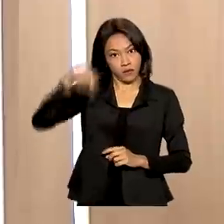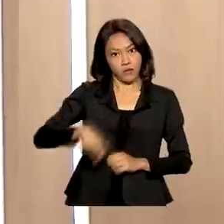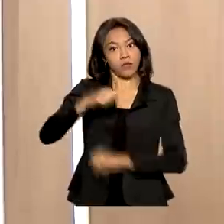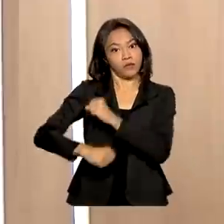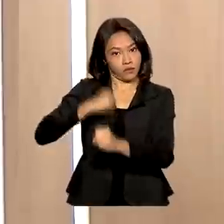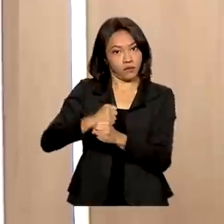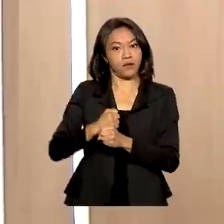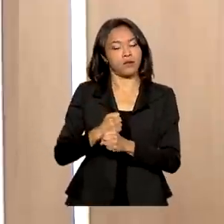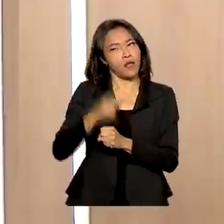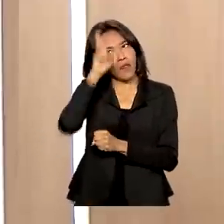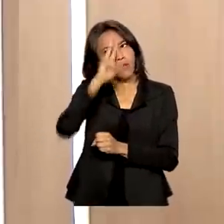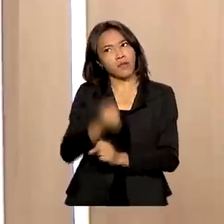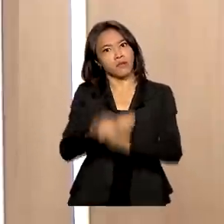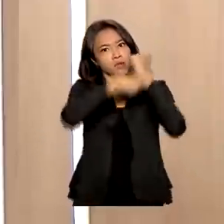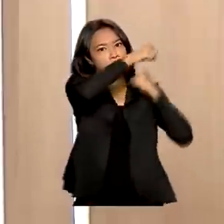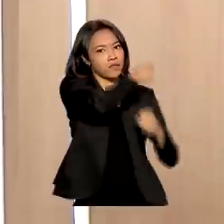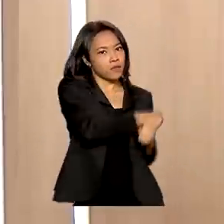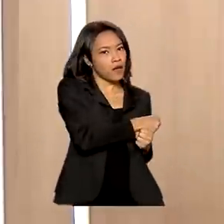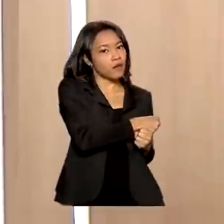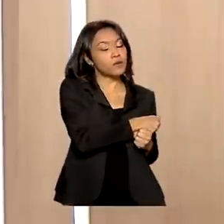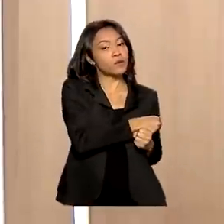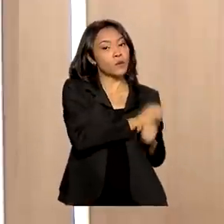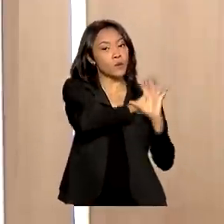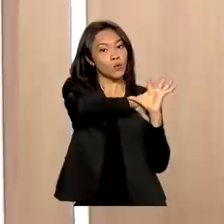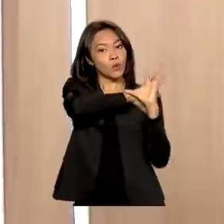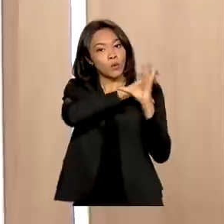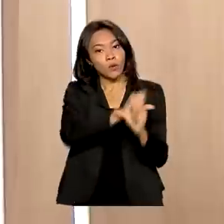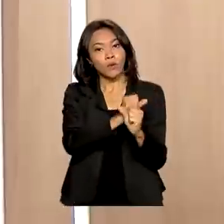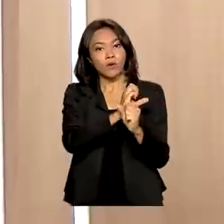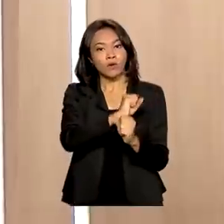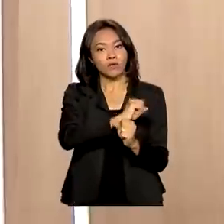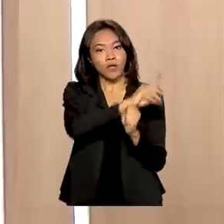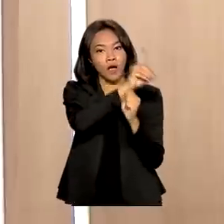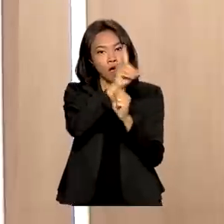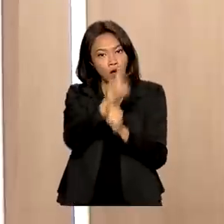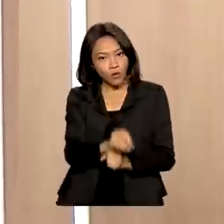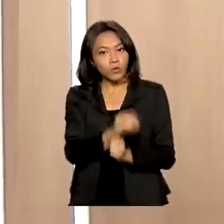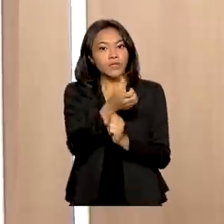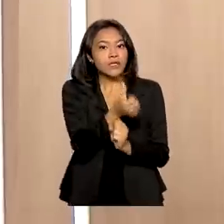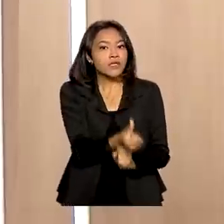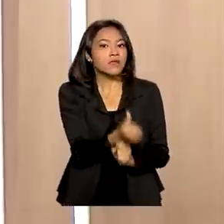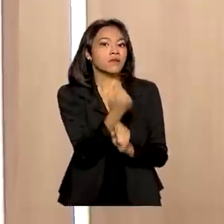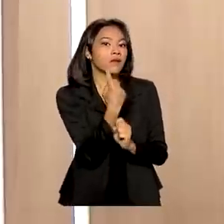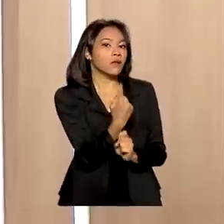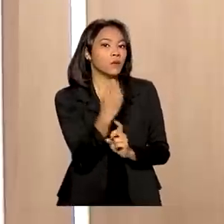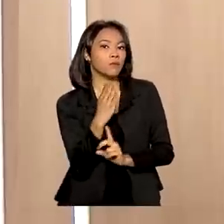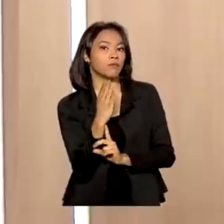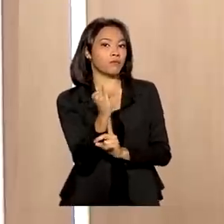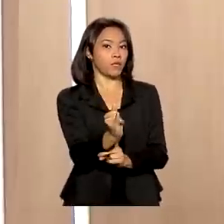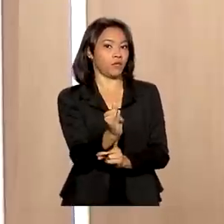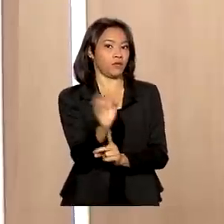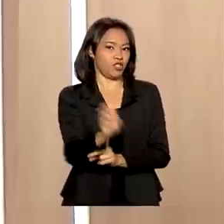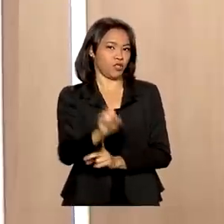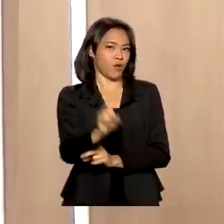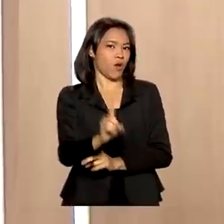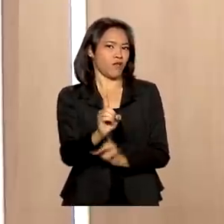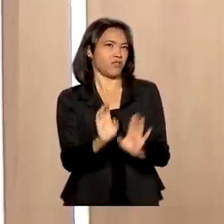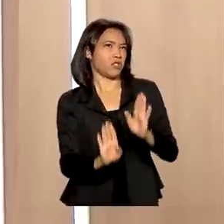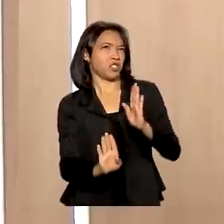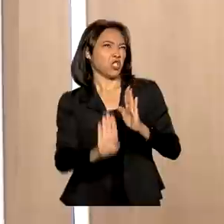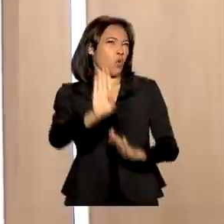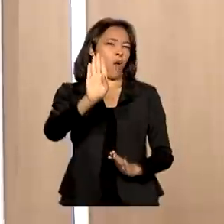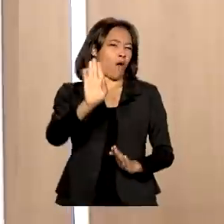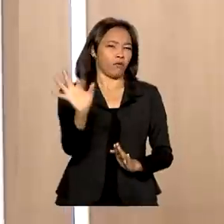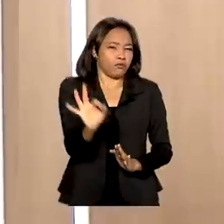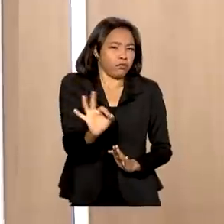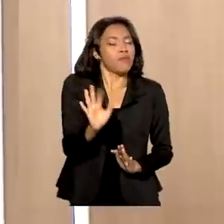Lembrando que em 2021, o nosso saldo, o nosso superávit, chegou a 61 bilhões de dólares, que não chegou a ser um recorde,